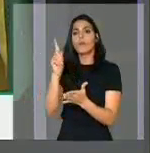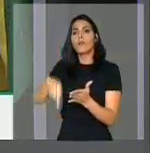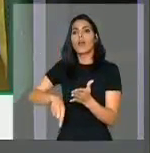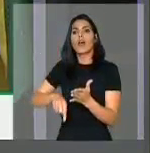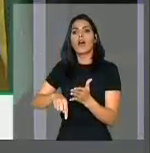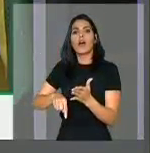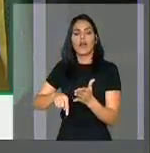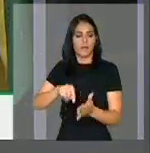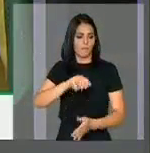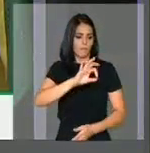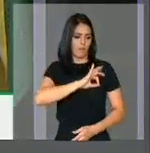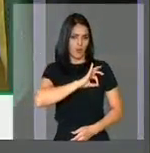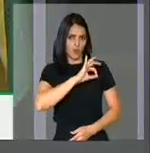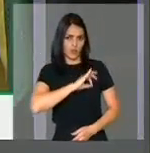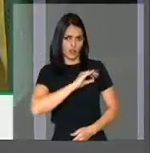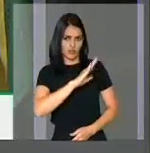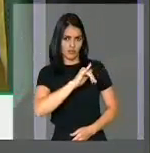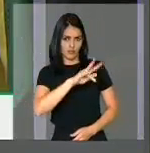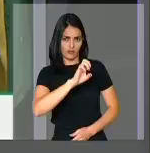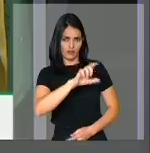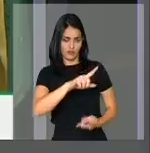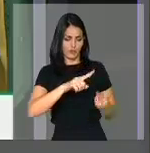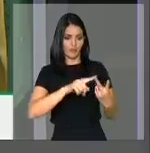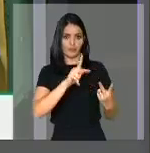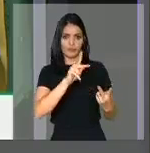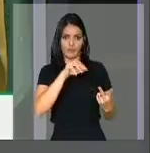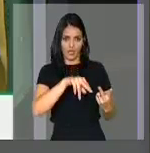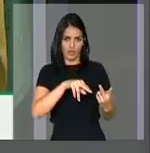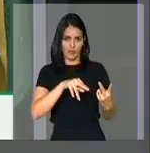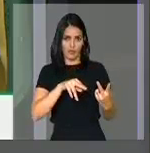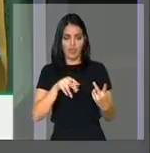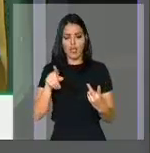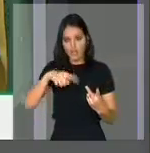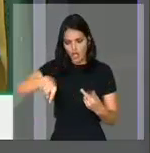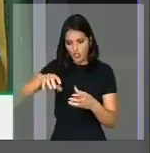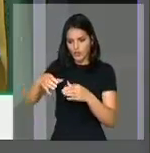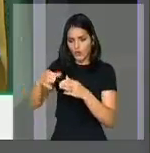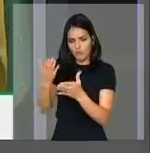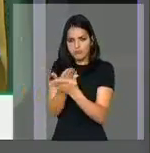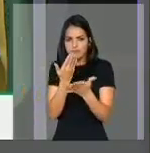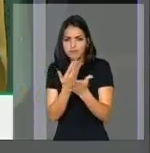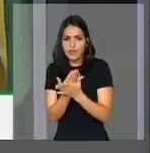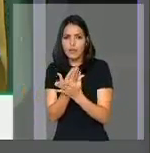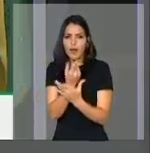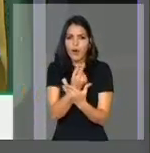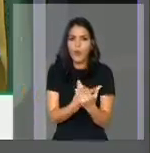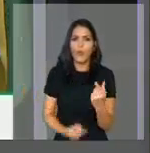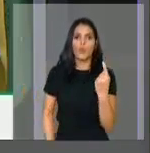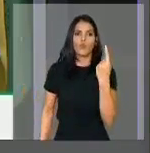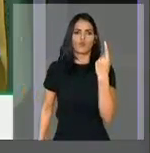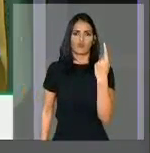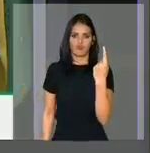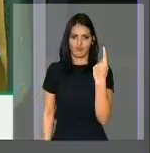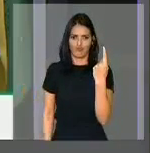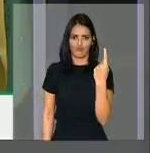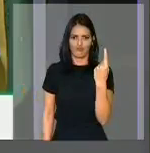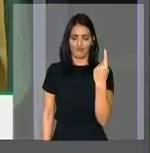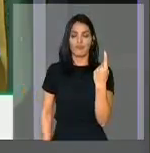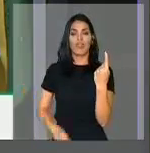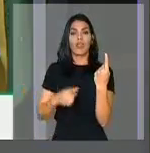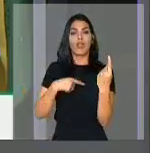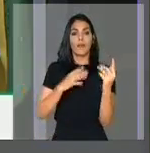das Polícias Civil e Militar. Nós teremos na primeira parte